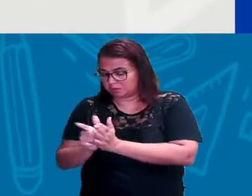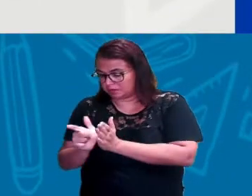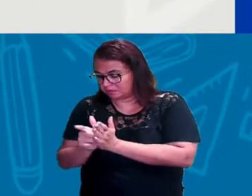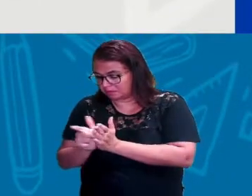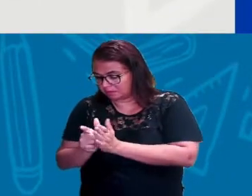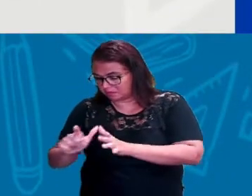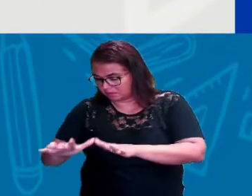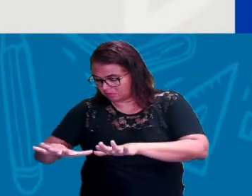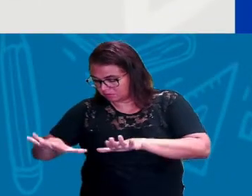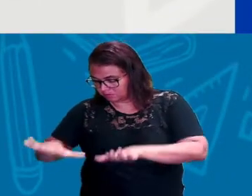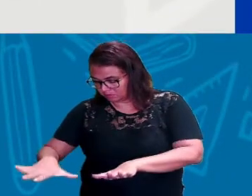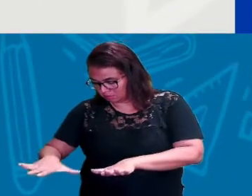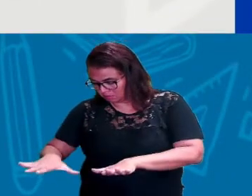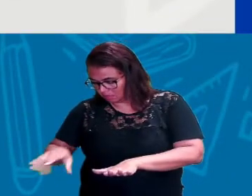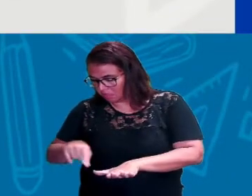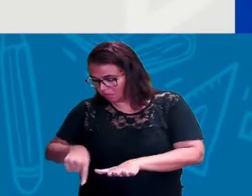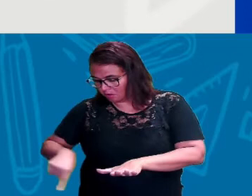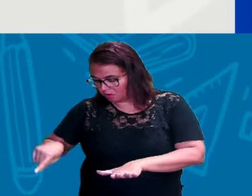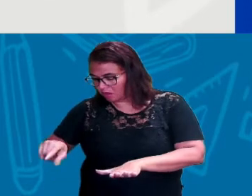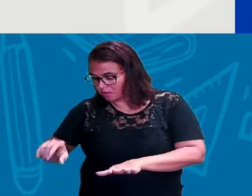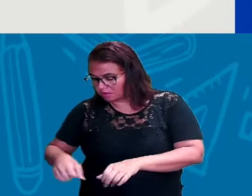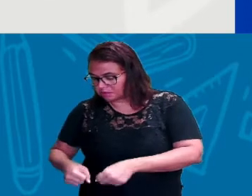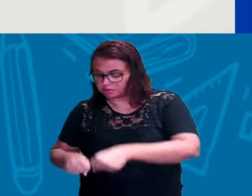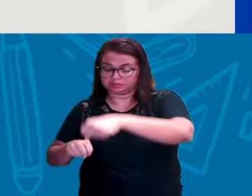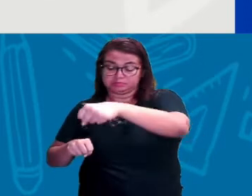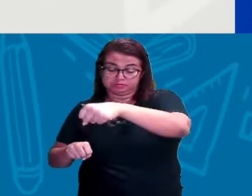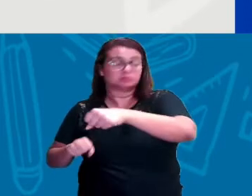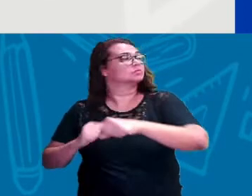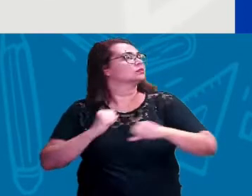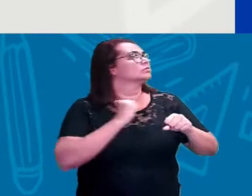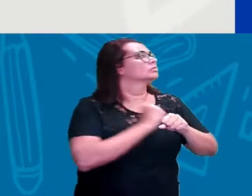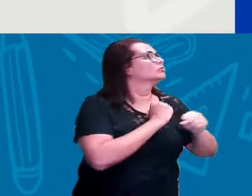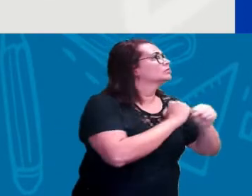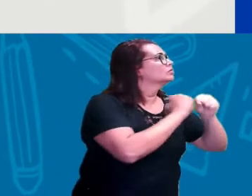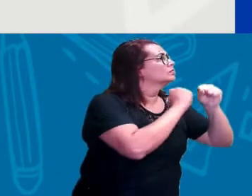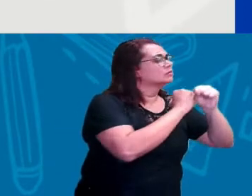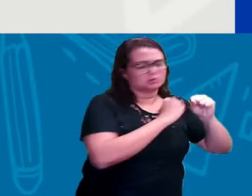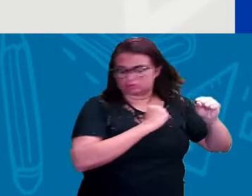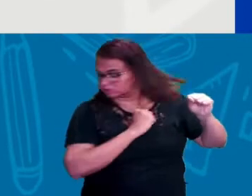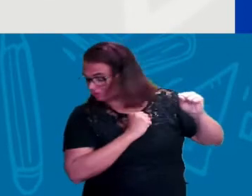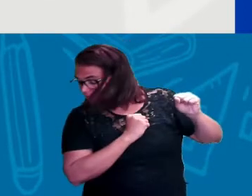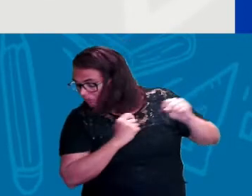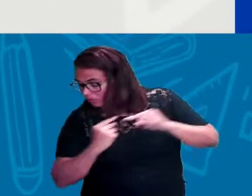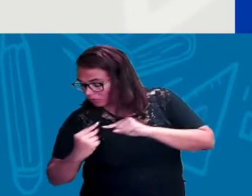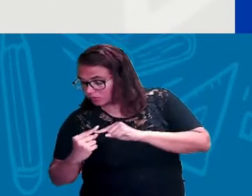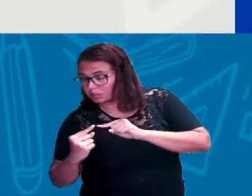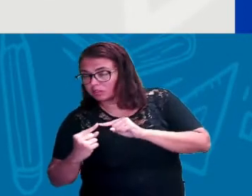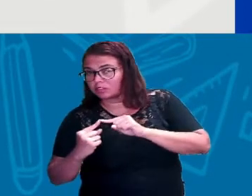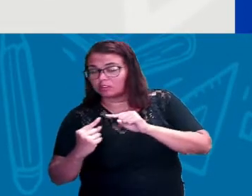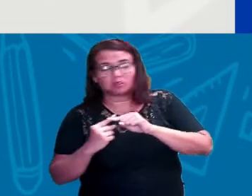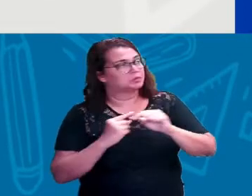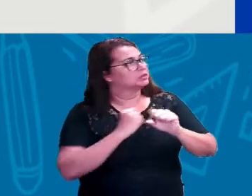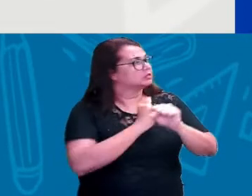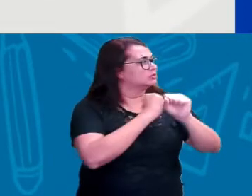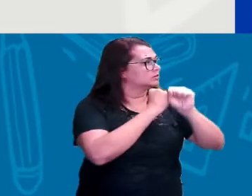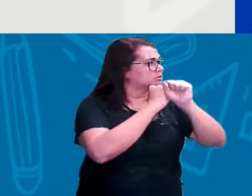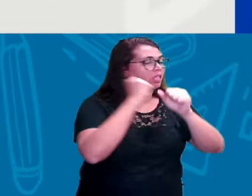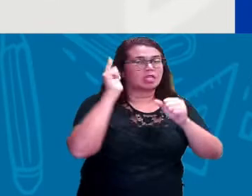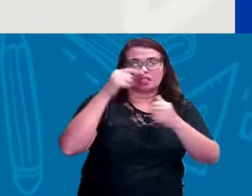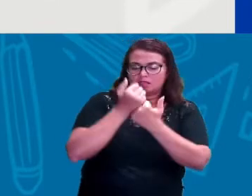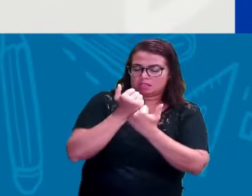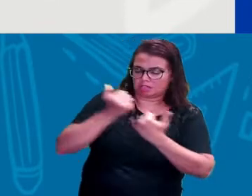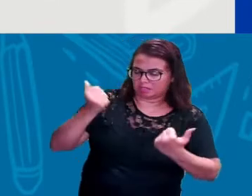num papel. Que aí eu chamo, que é um desenho técnico que eu tenho, de representação de tudo que está aqui no